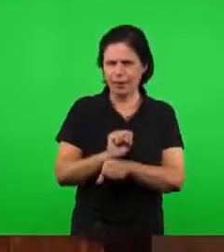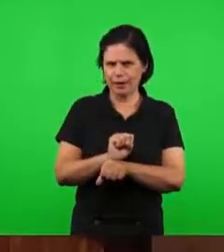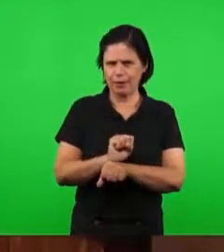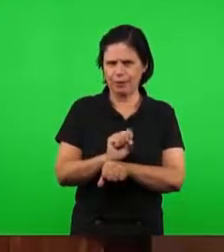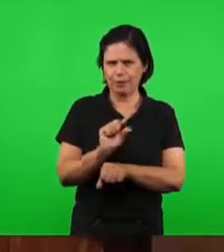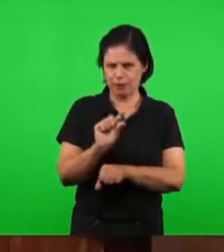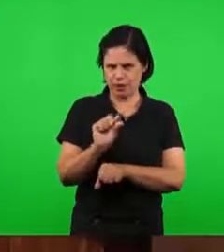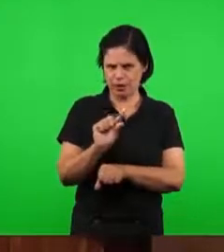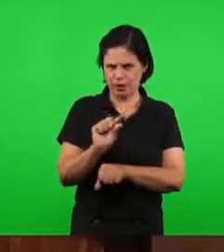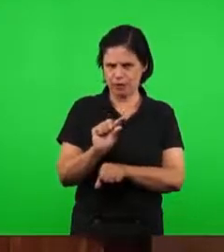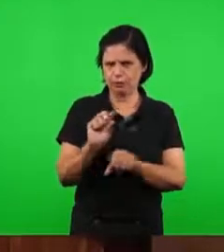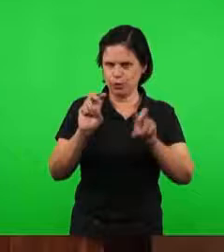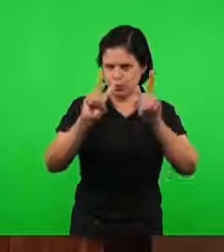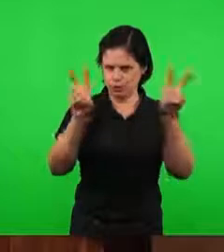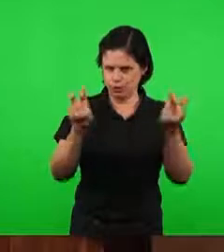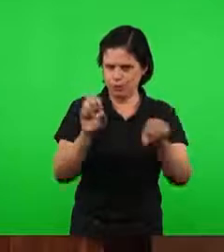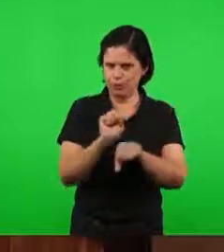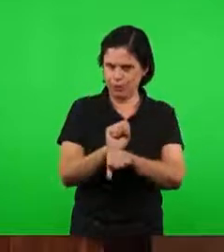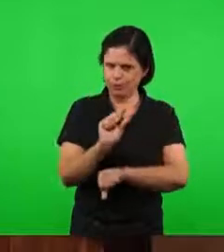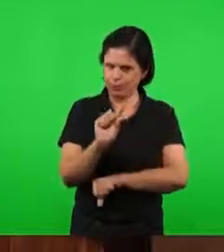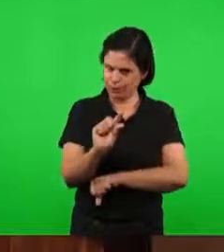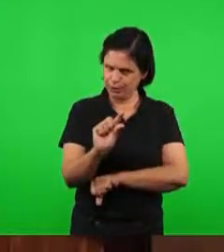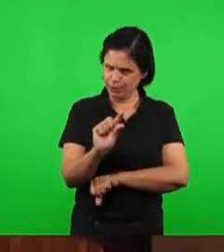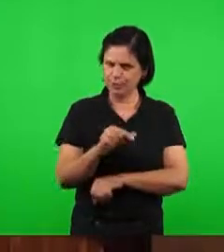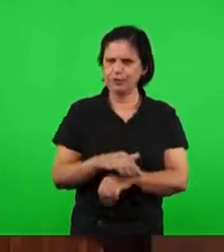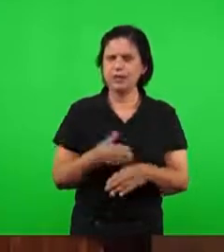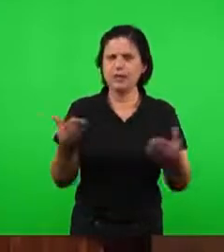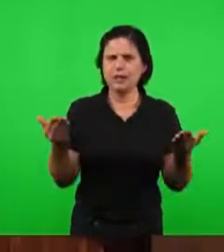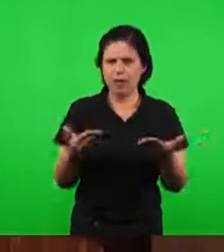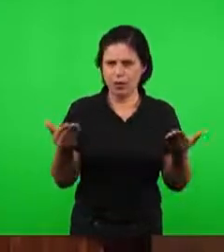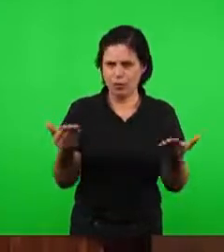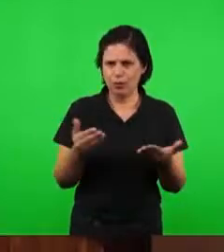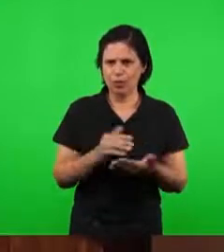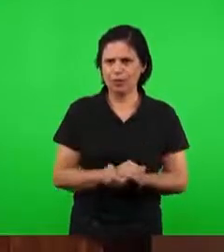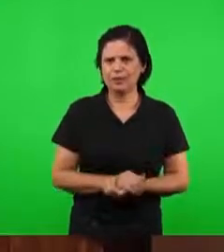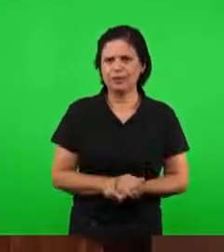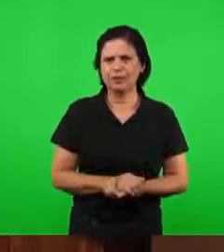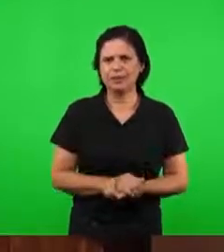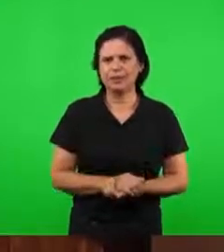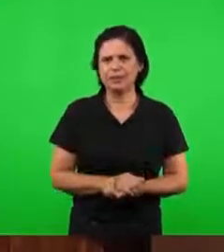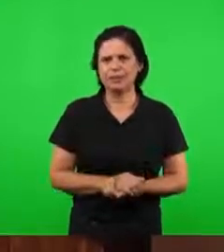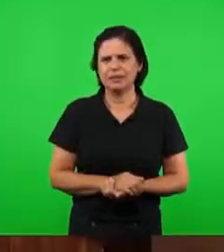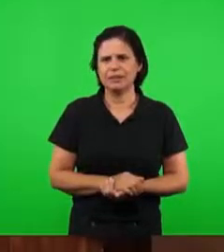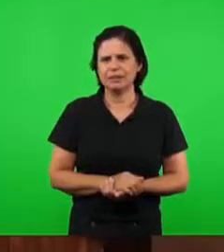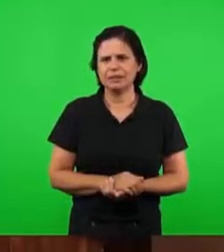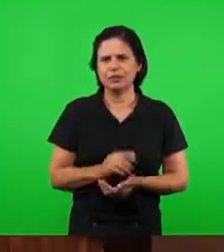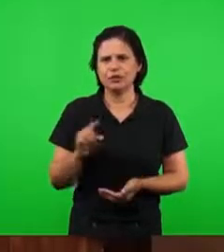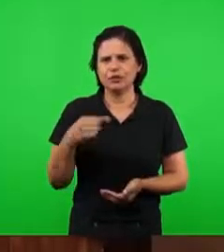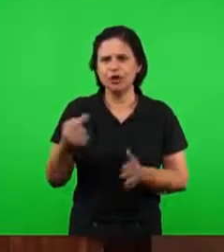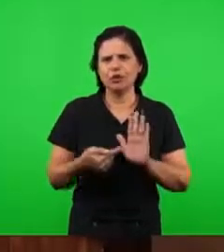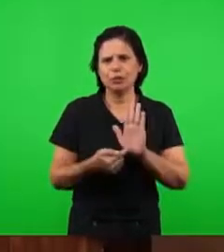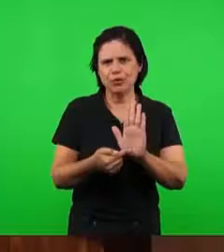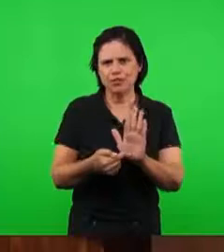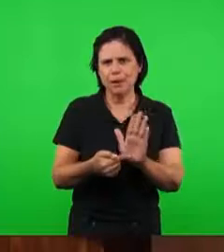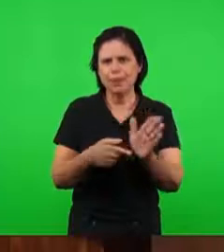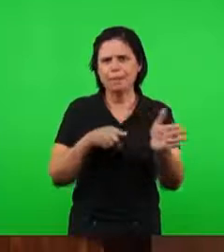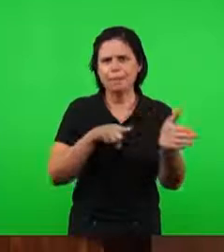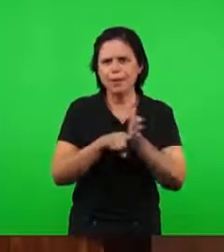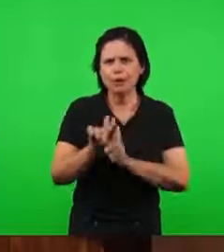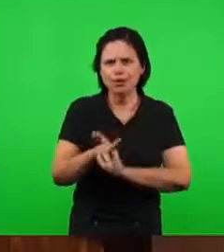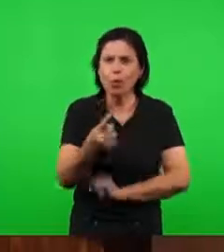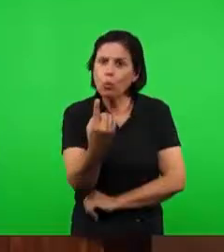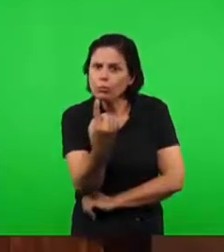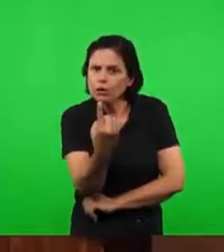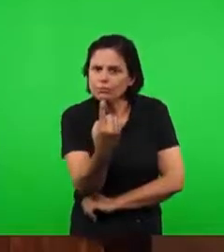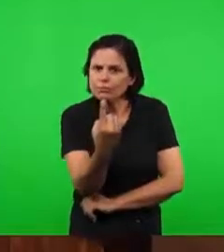aqui no assunto e agora nós vamos transmitir a pergunta, vai ser uma